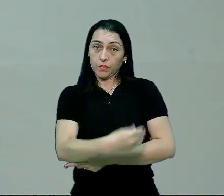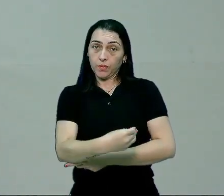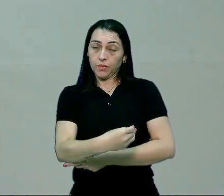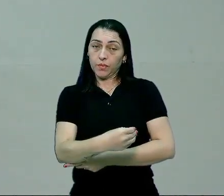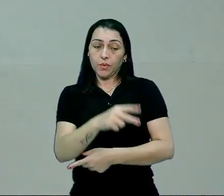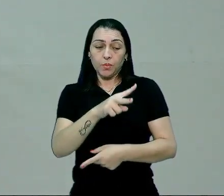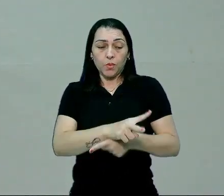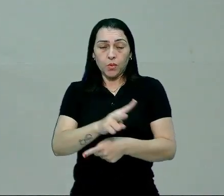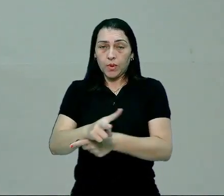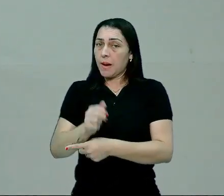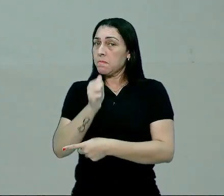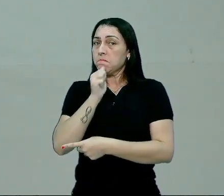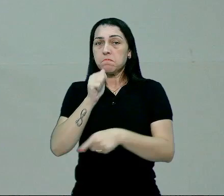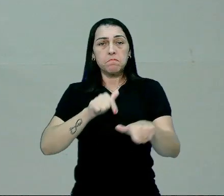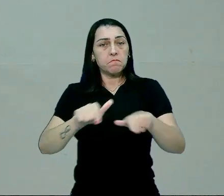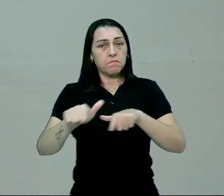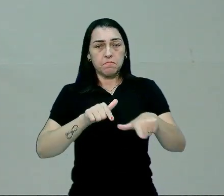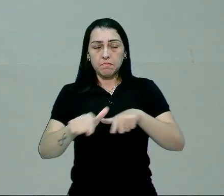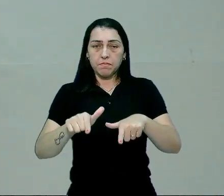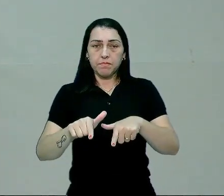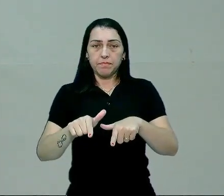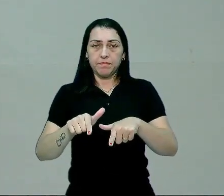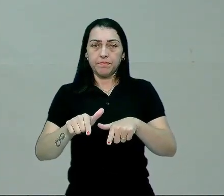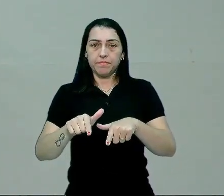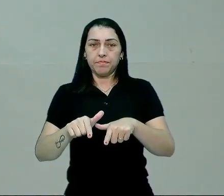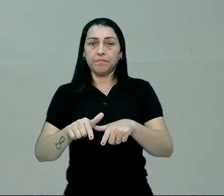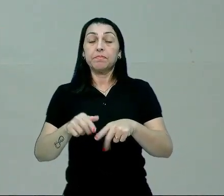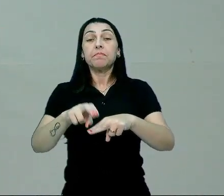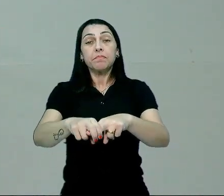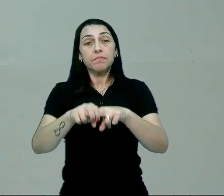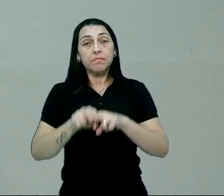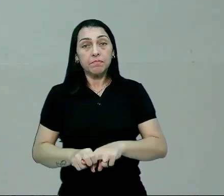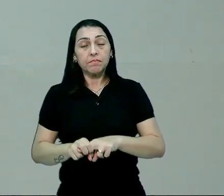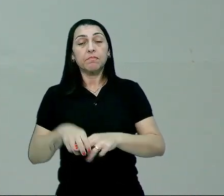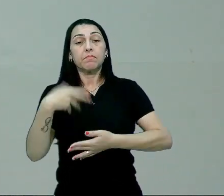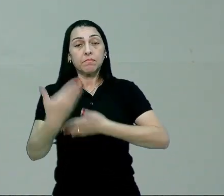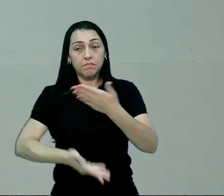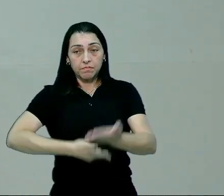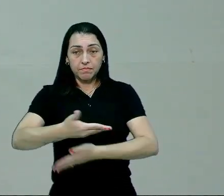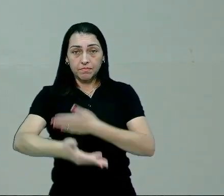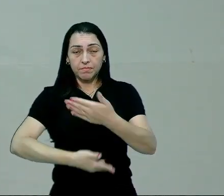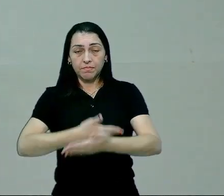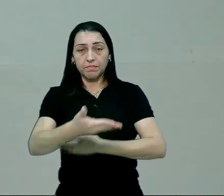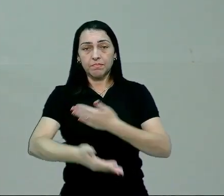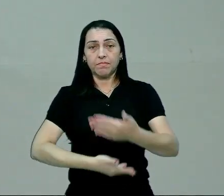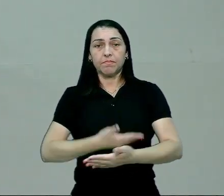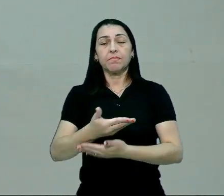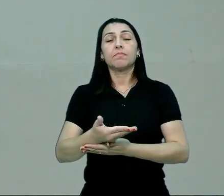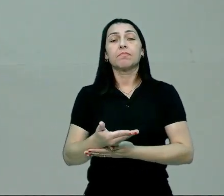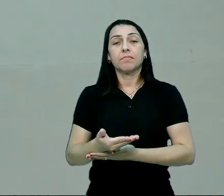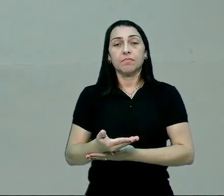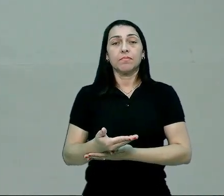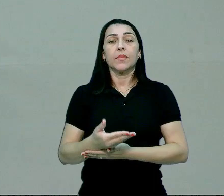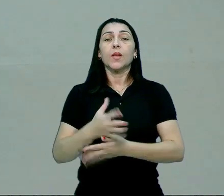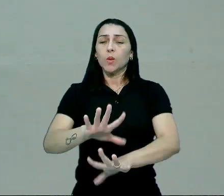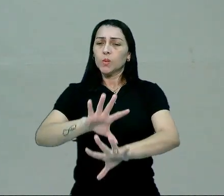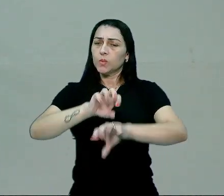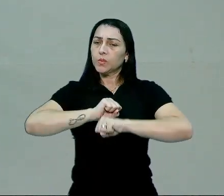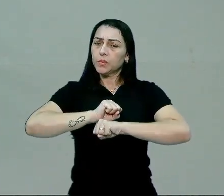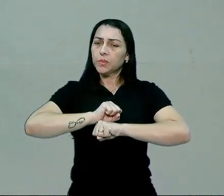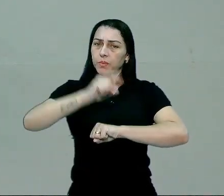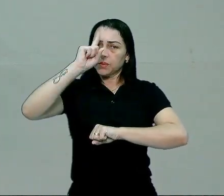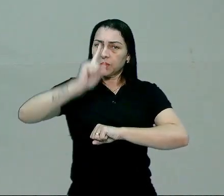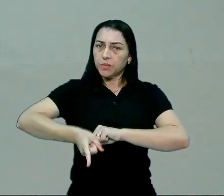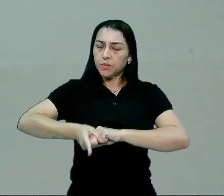e ainda não trabalho e assim por diante. Por isso que todas as relações, elas são relações de dominação.